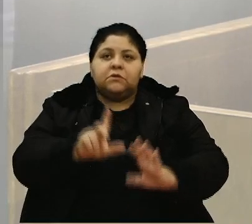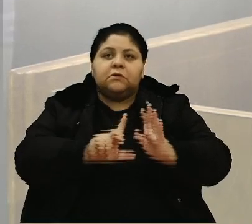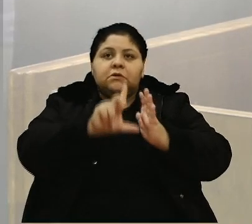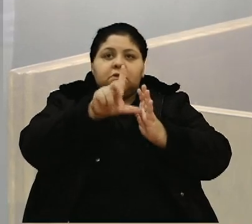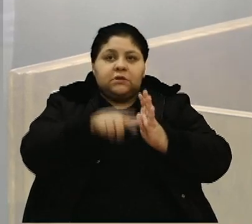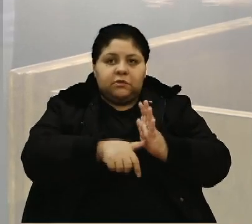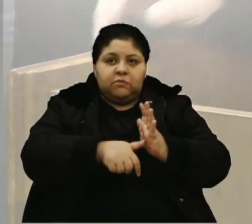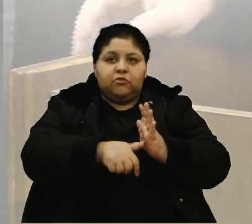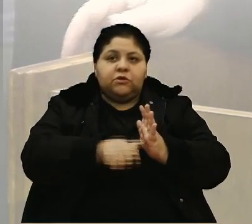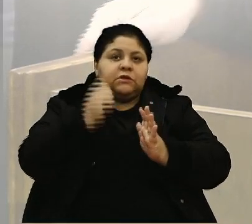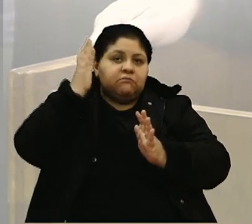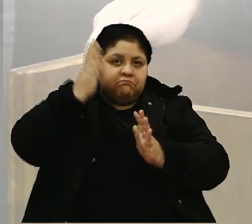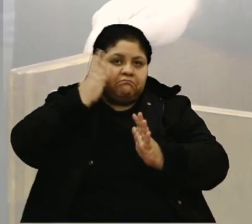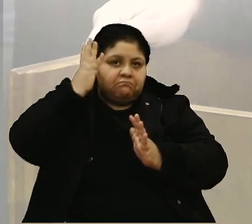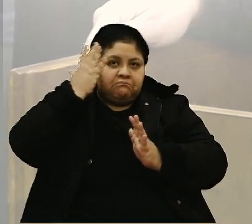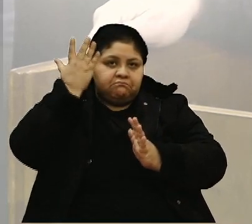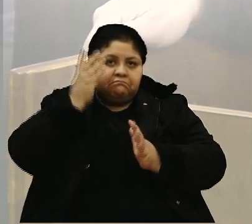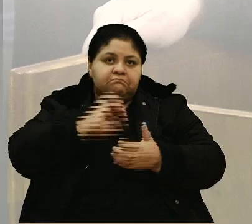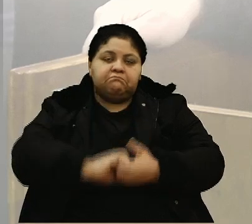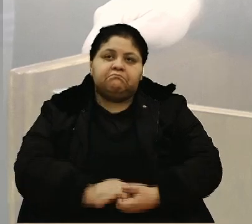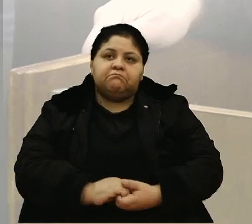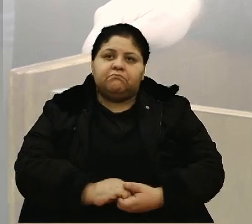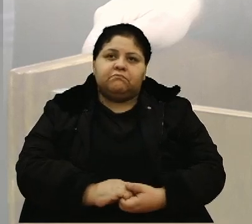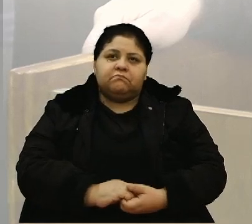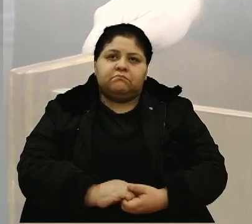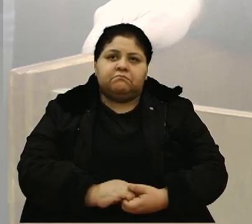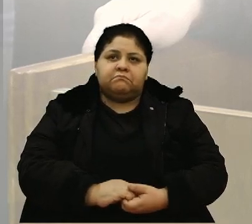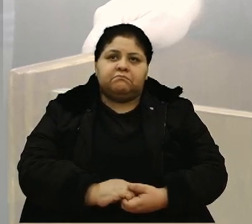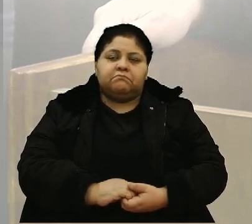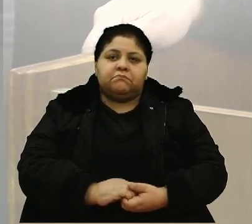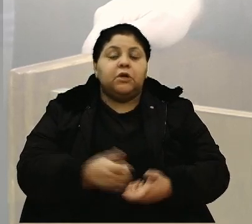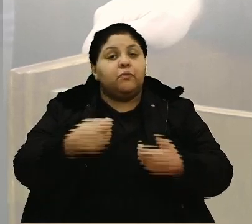seu pronunciamento. Não poderia.